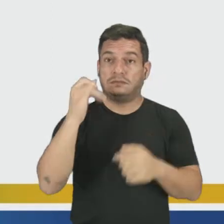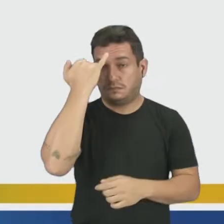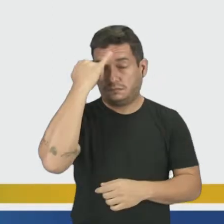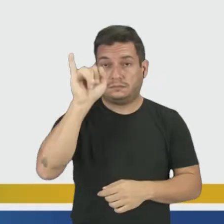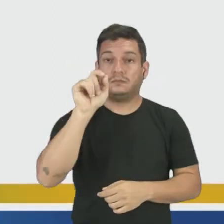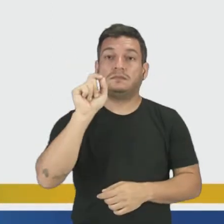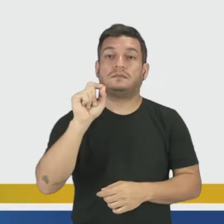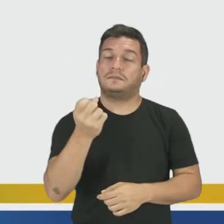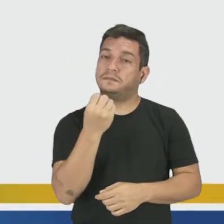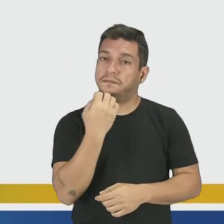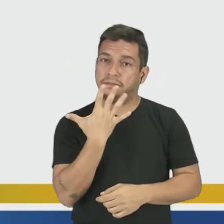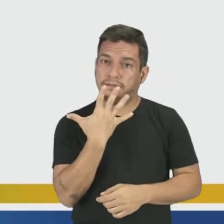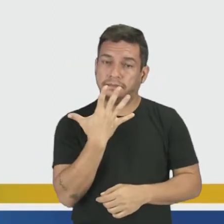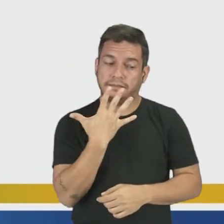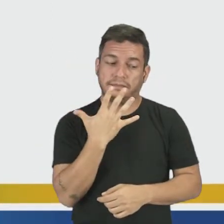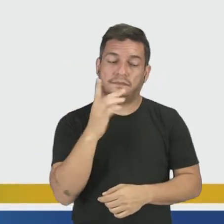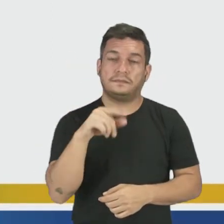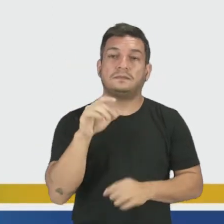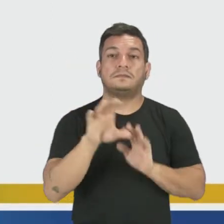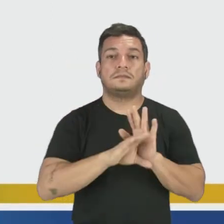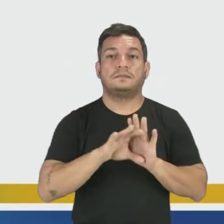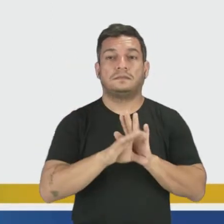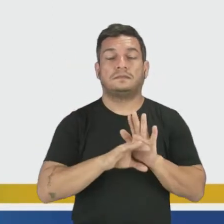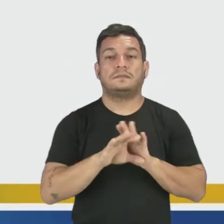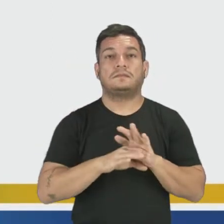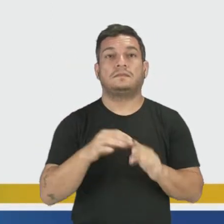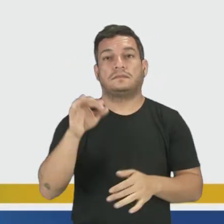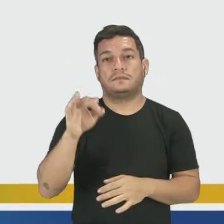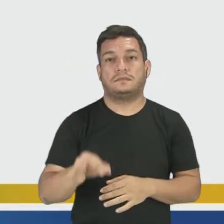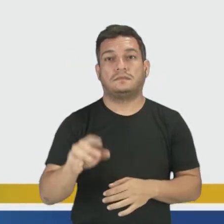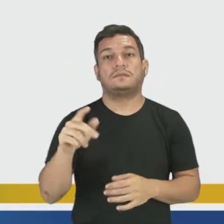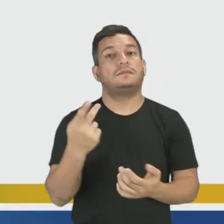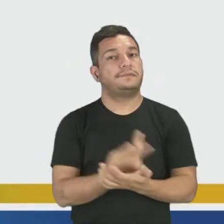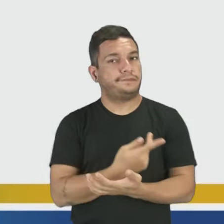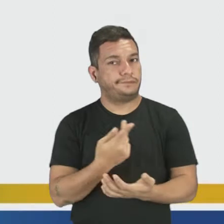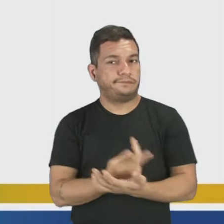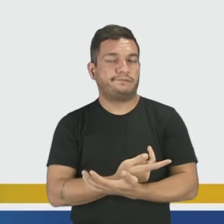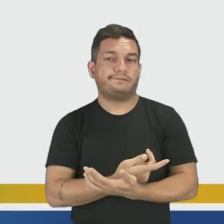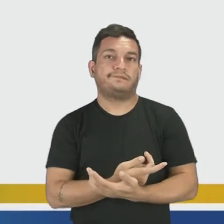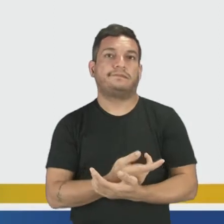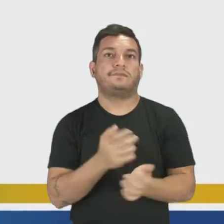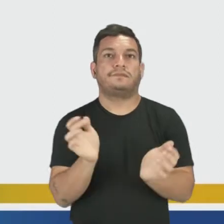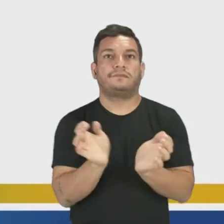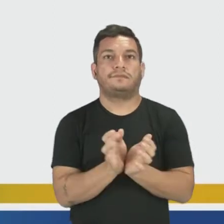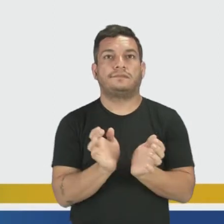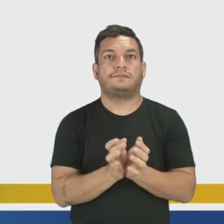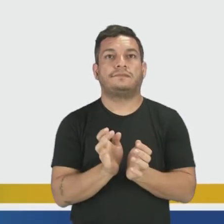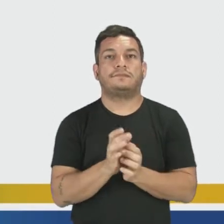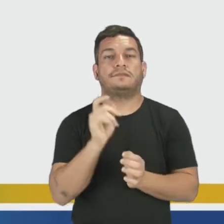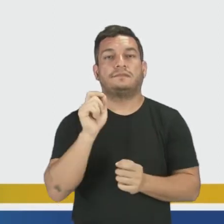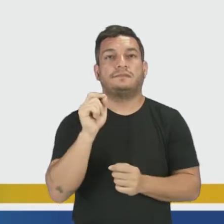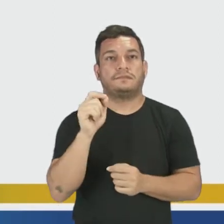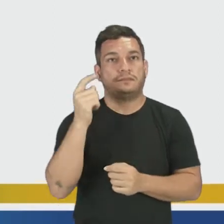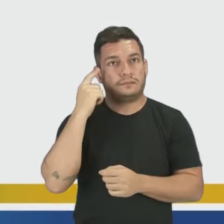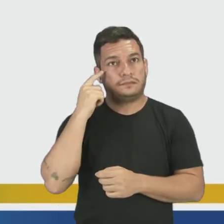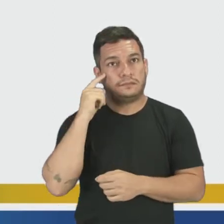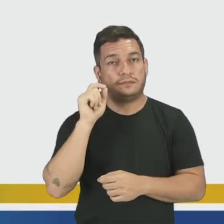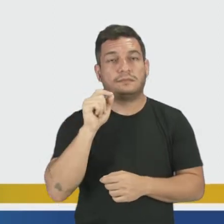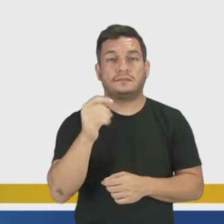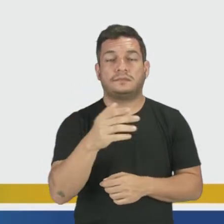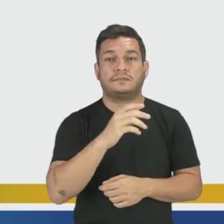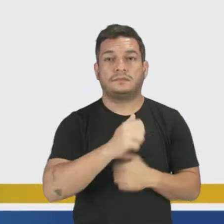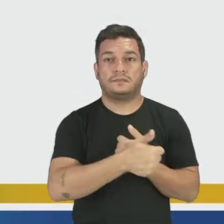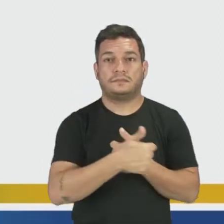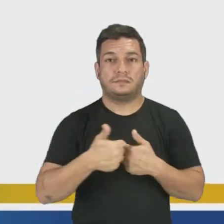ideia do bem, que é o conceito de certo e errado. Conjunto de juízos de um chamado